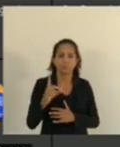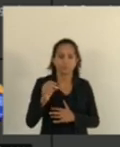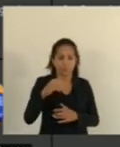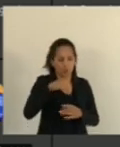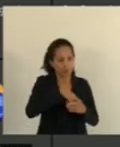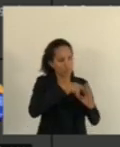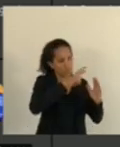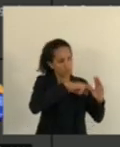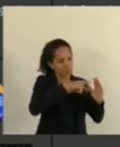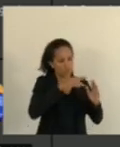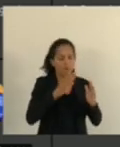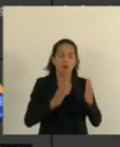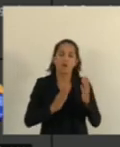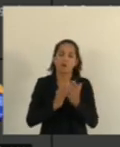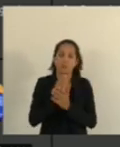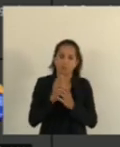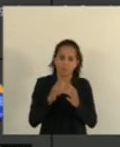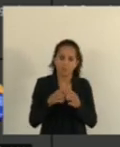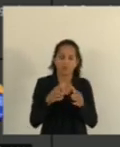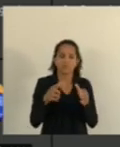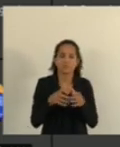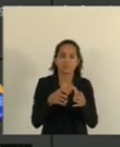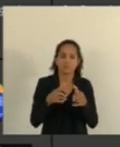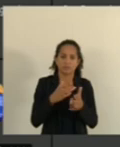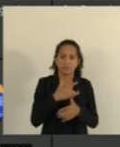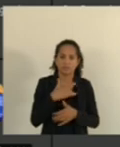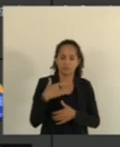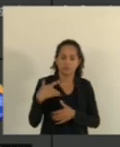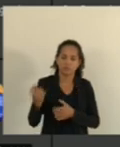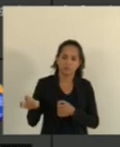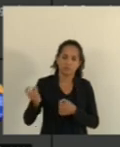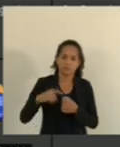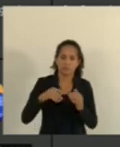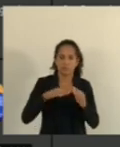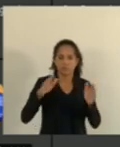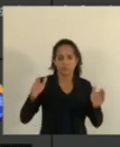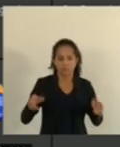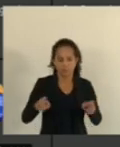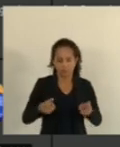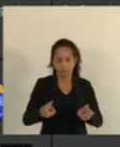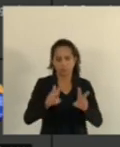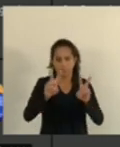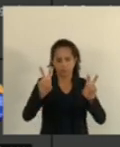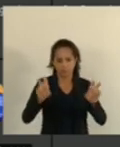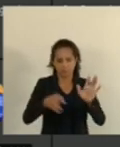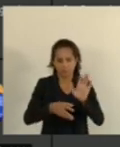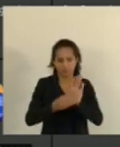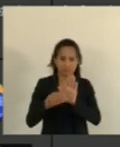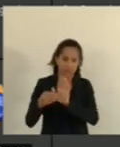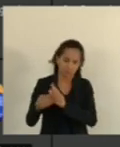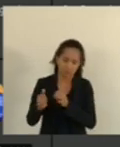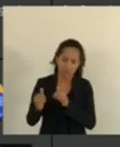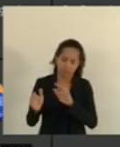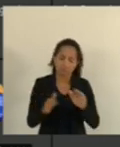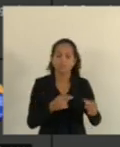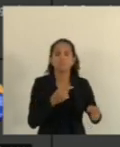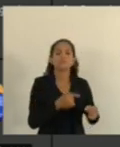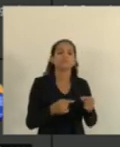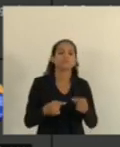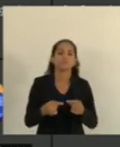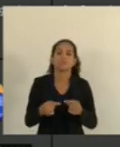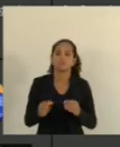Aprovada a unanimidade Na comissão de saúde Devolvo a mesa Para prosseguir a matéria Com a emenda Ok, em discussão